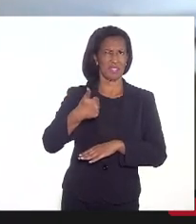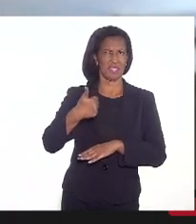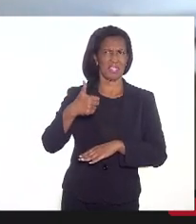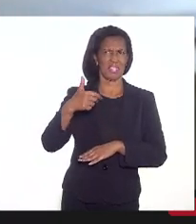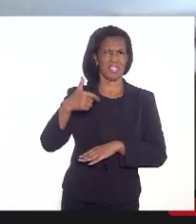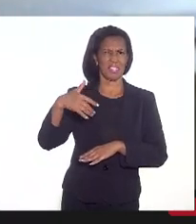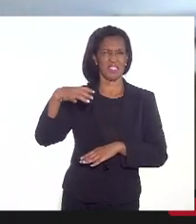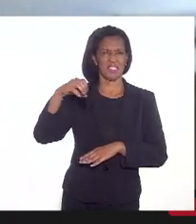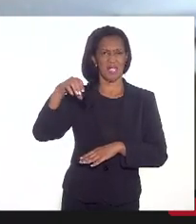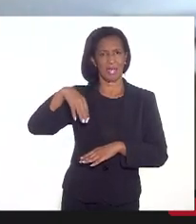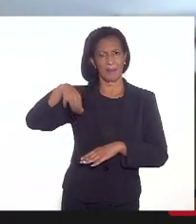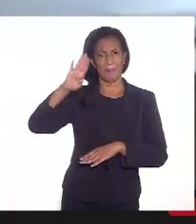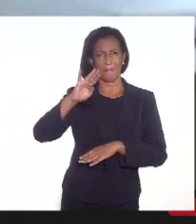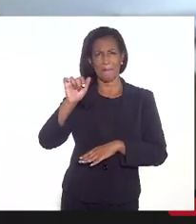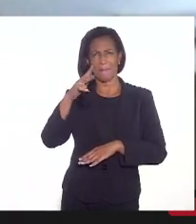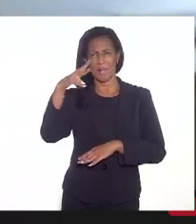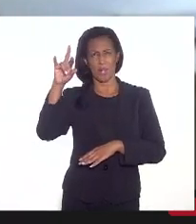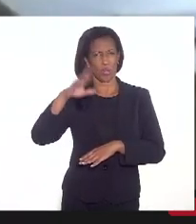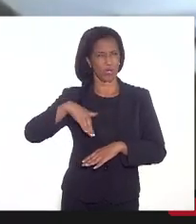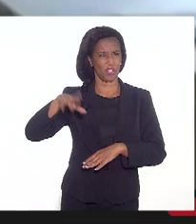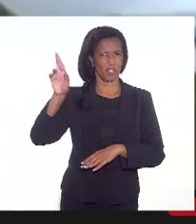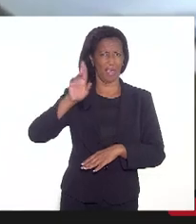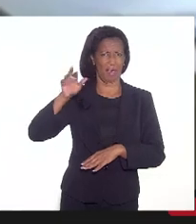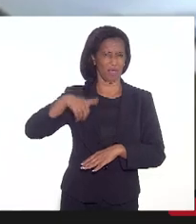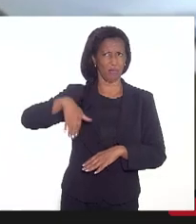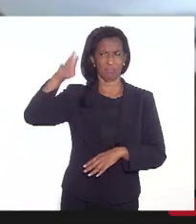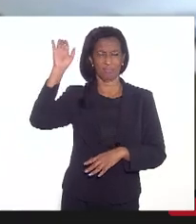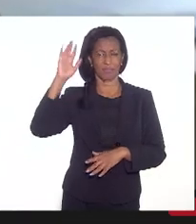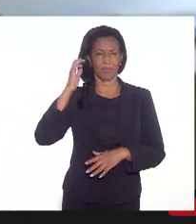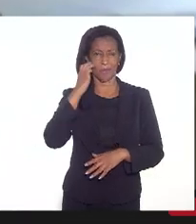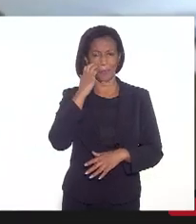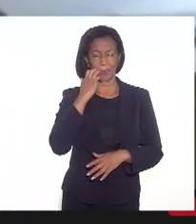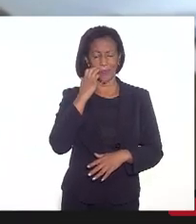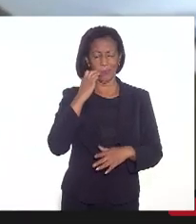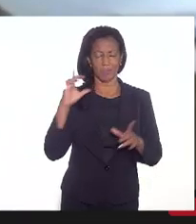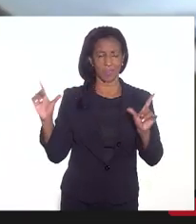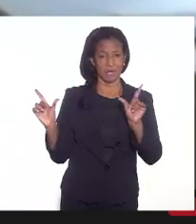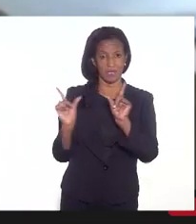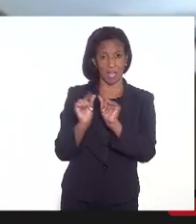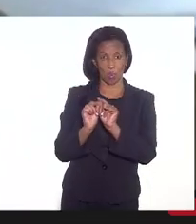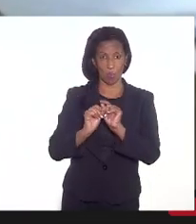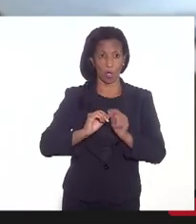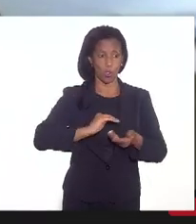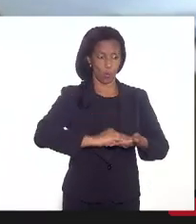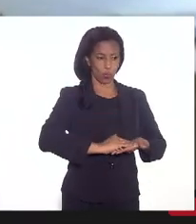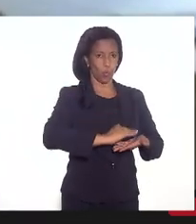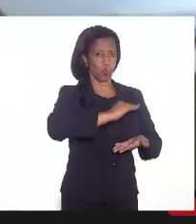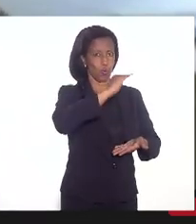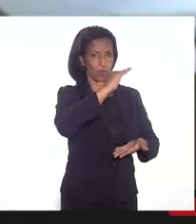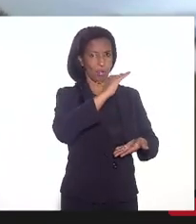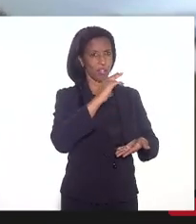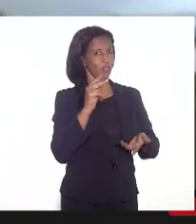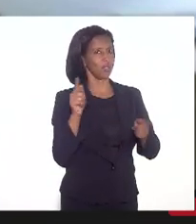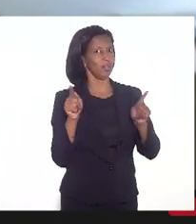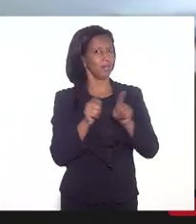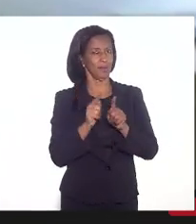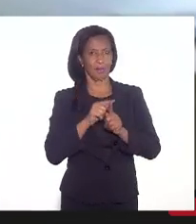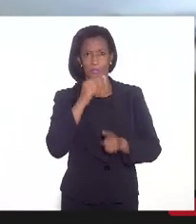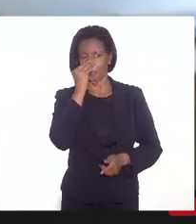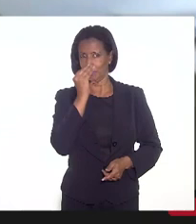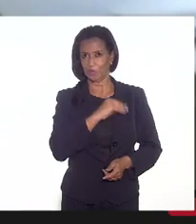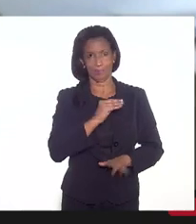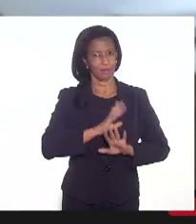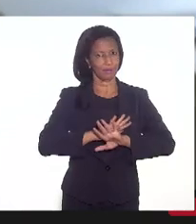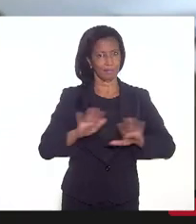e se resume em um outro montante que não é desprezível, salvo erro de